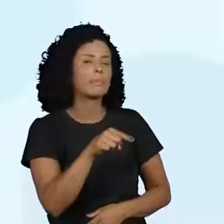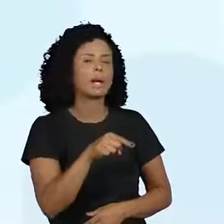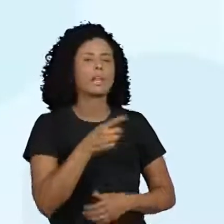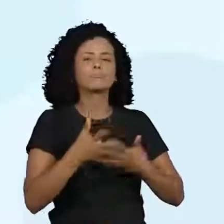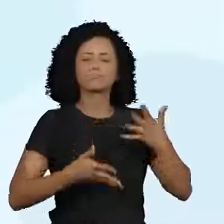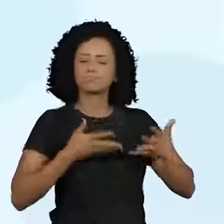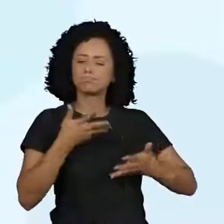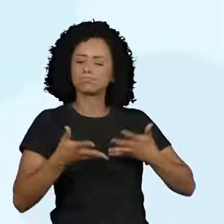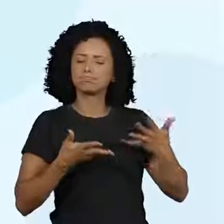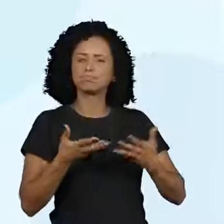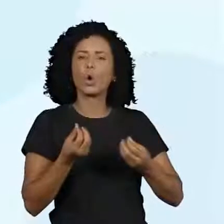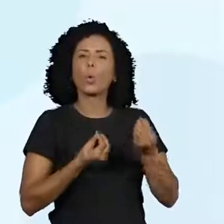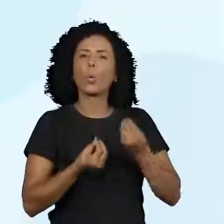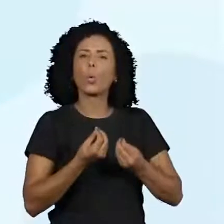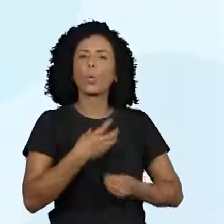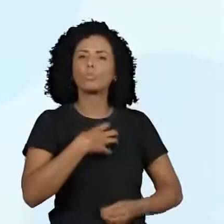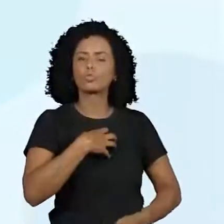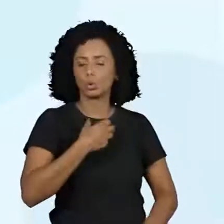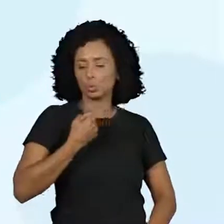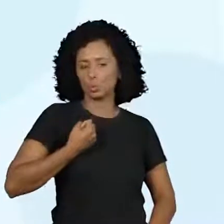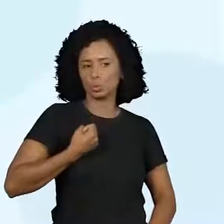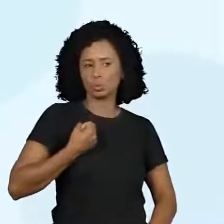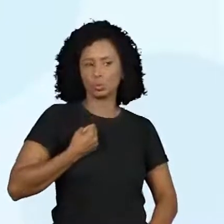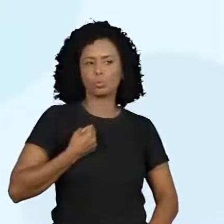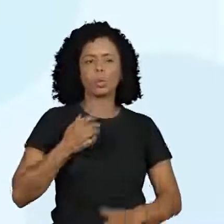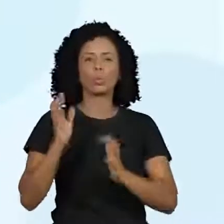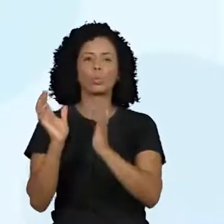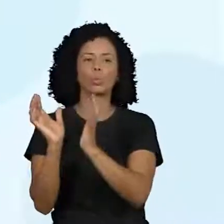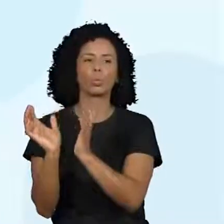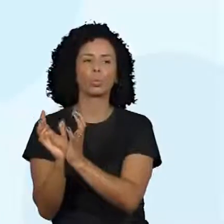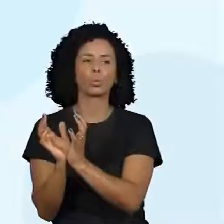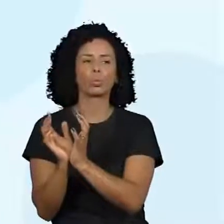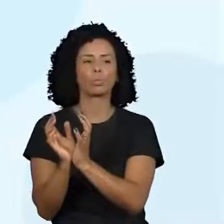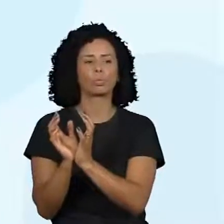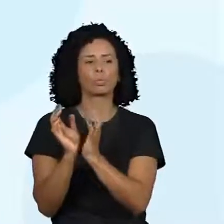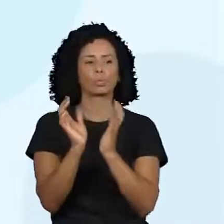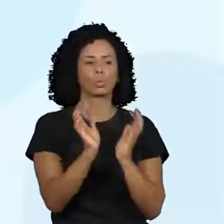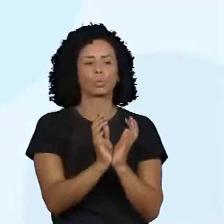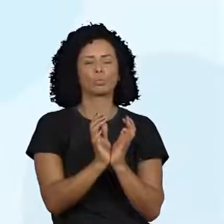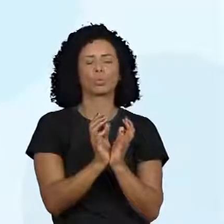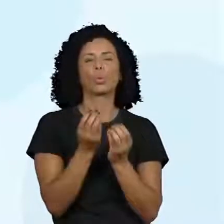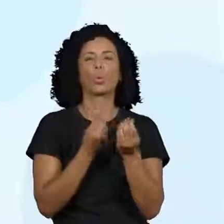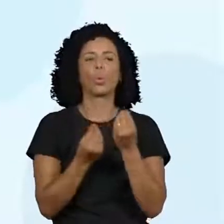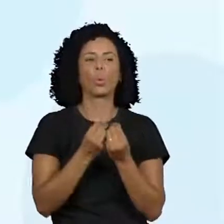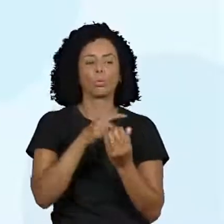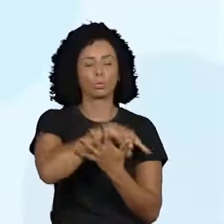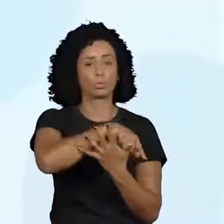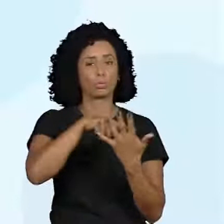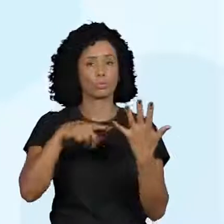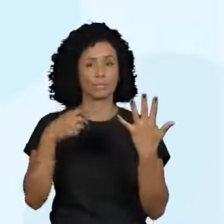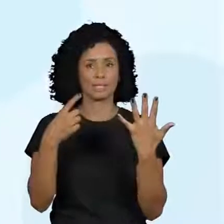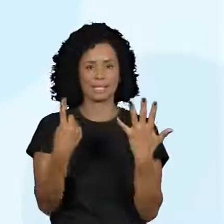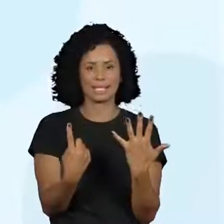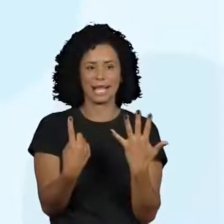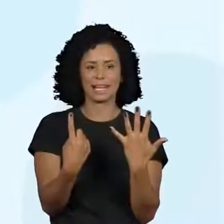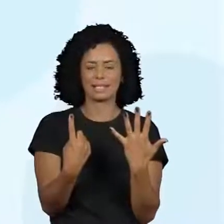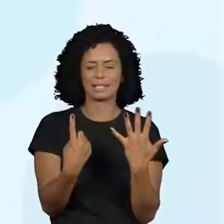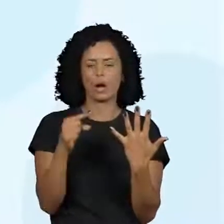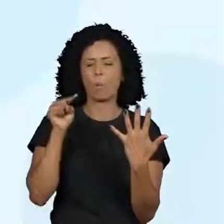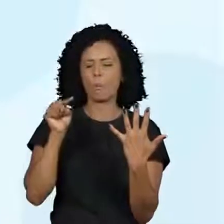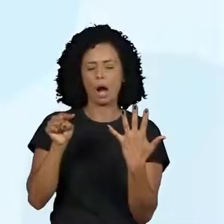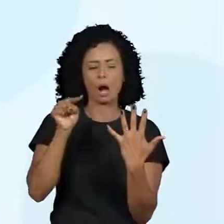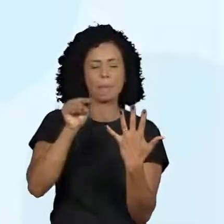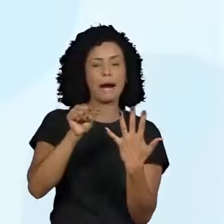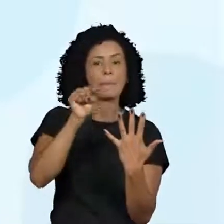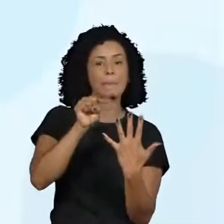números de suas classes e seis ordens. Perdão, as seis ordens, porque a gente vai